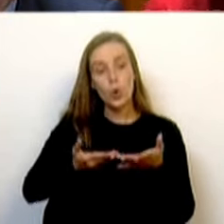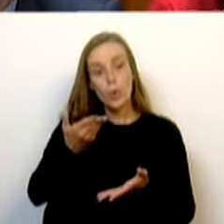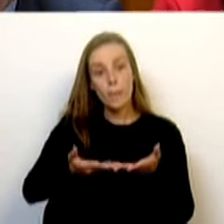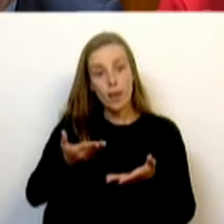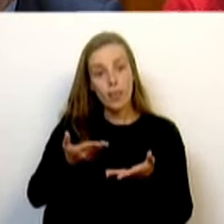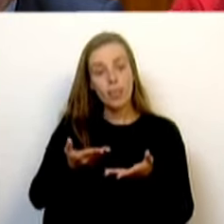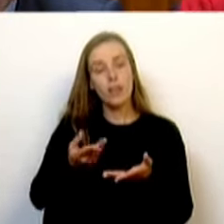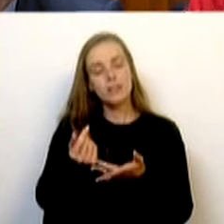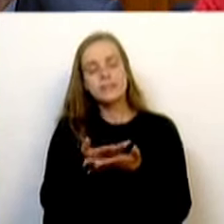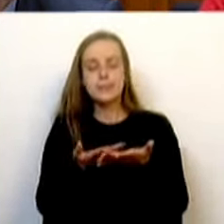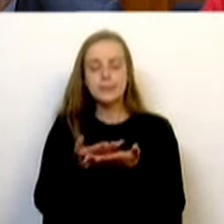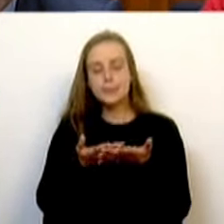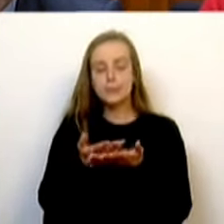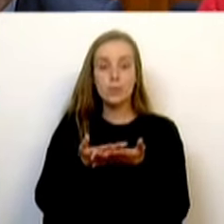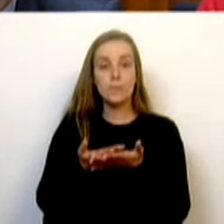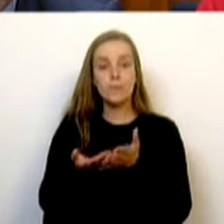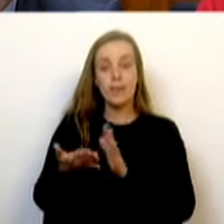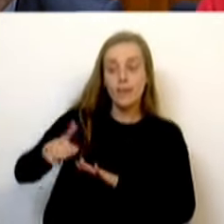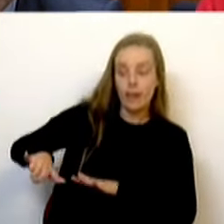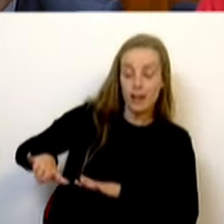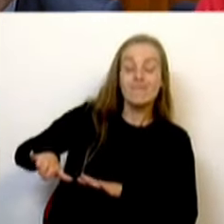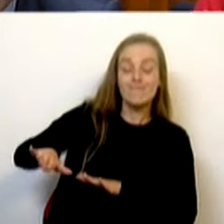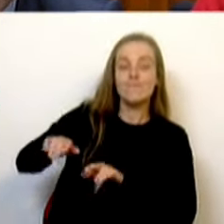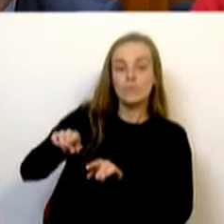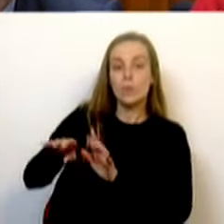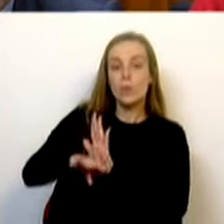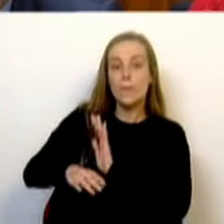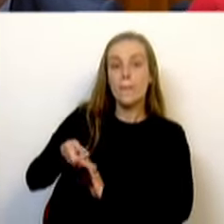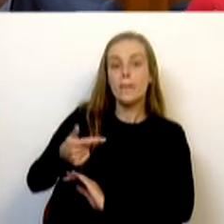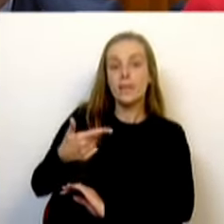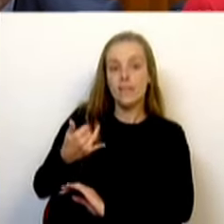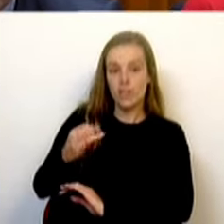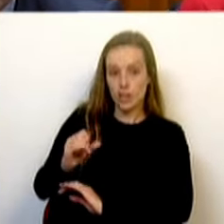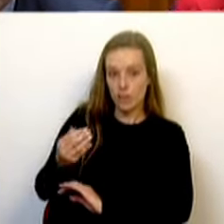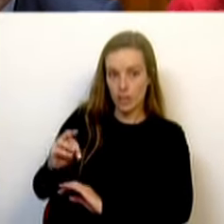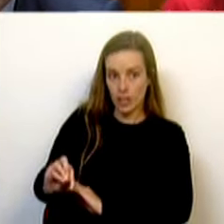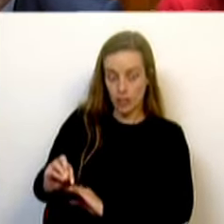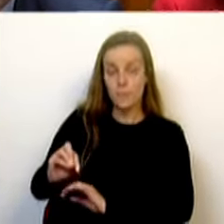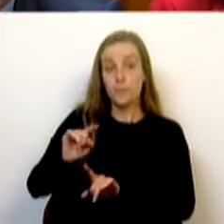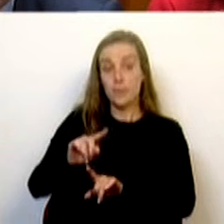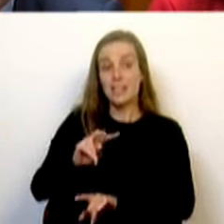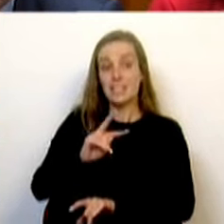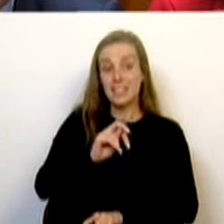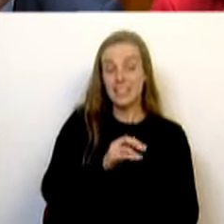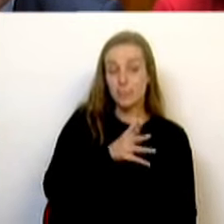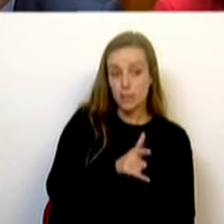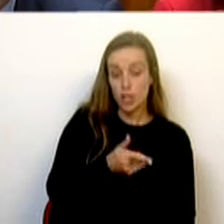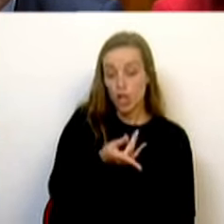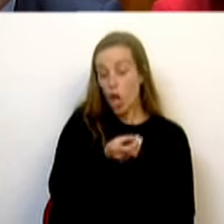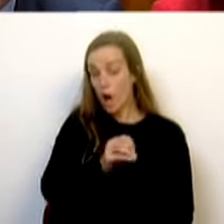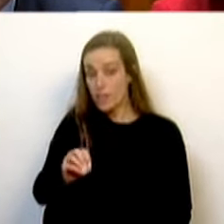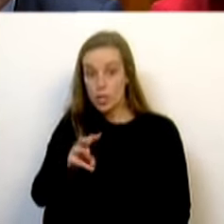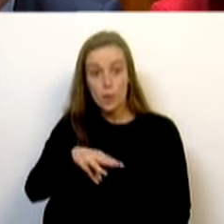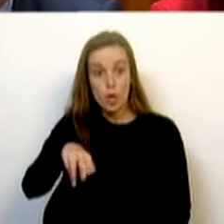negociado pela direita no Portugal 2020. 142% mais, 13 mil e 900 milhões de euros